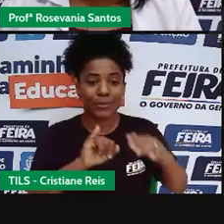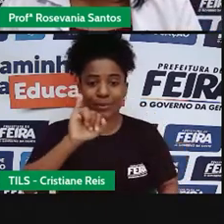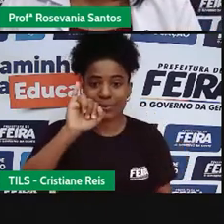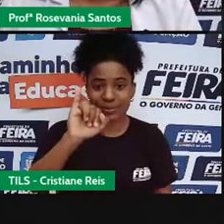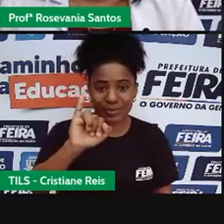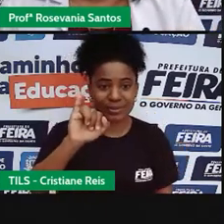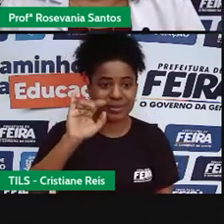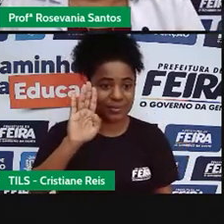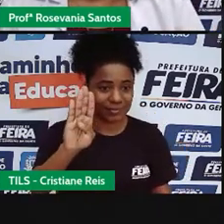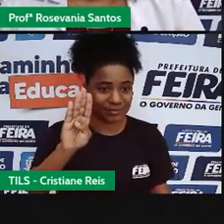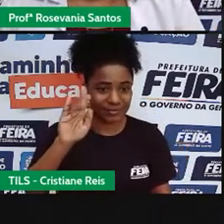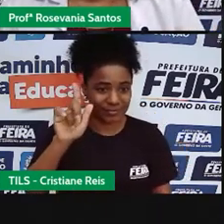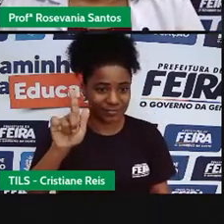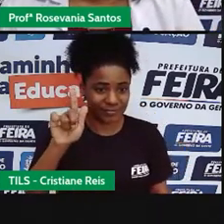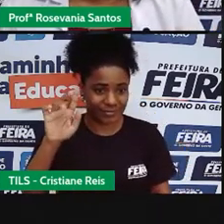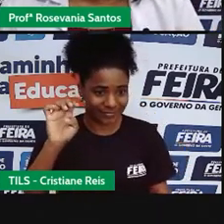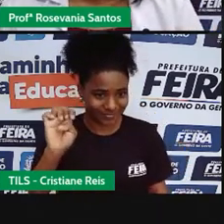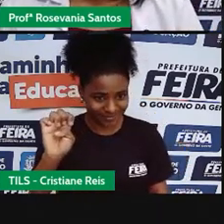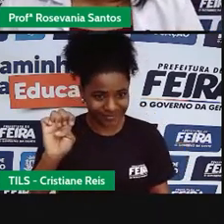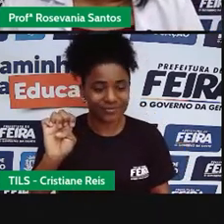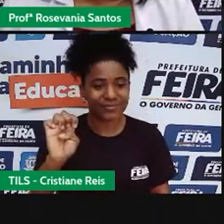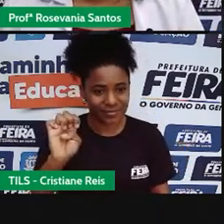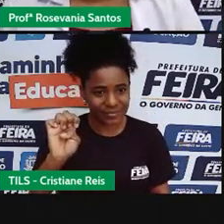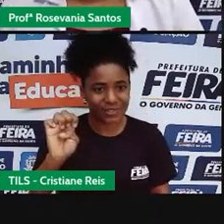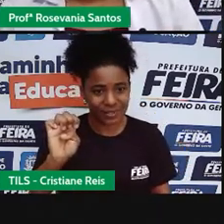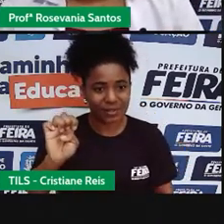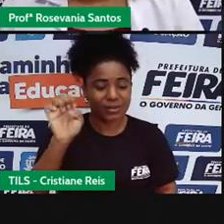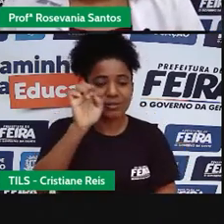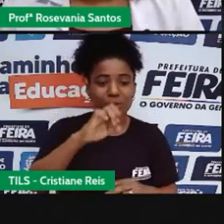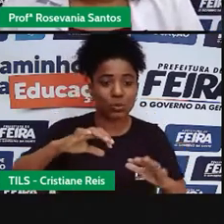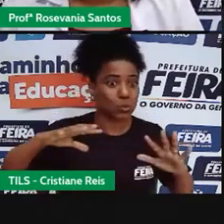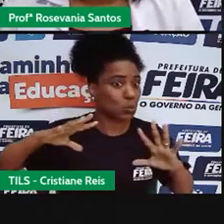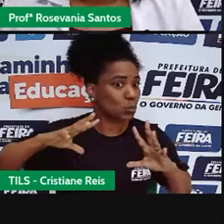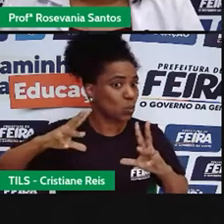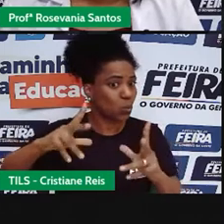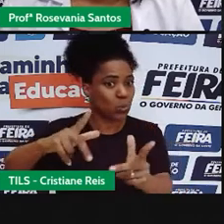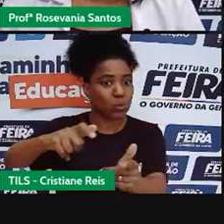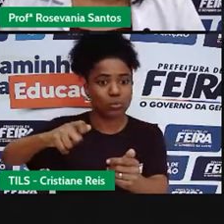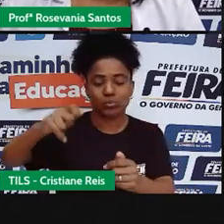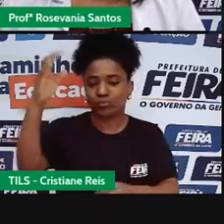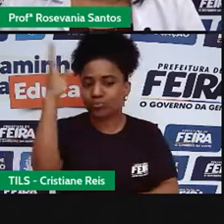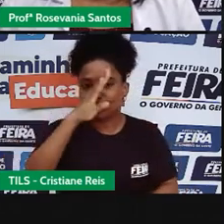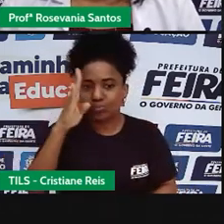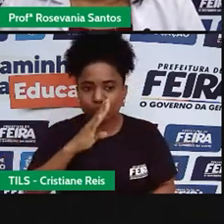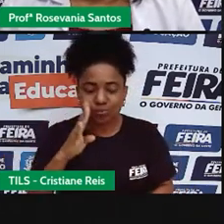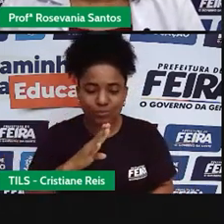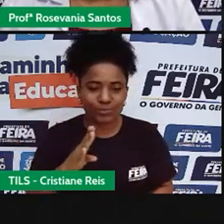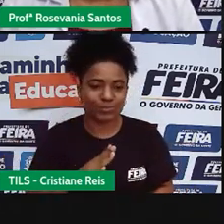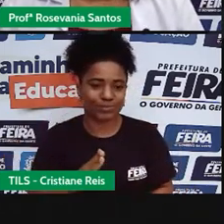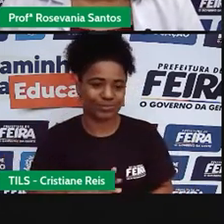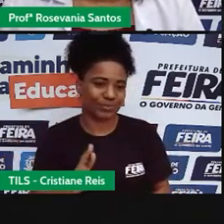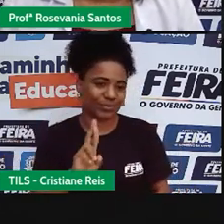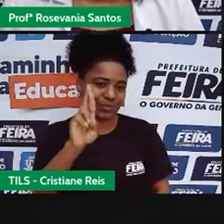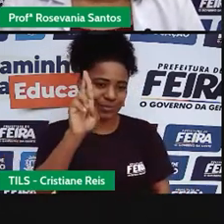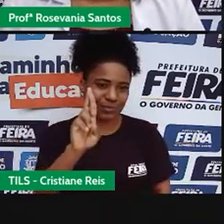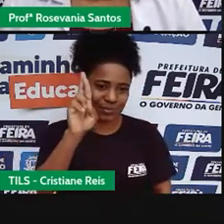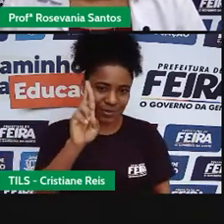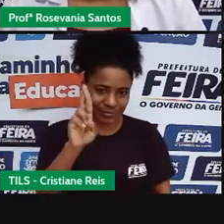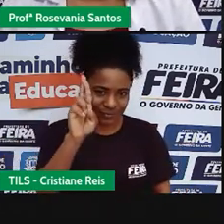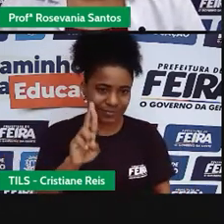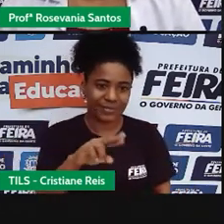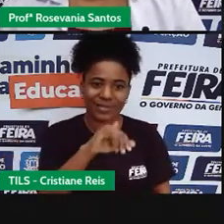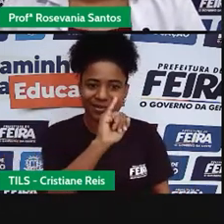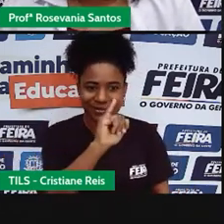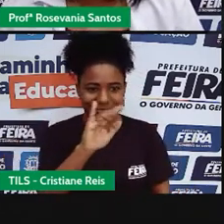faz a divisão territorial do Brasil é o Instituto Brasileiro de Geografia e Estatística, o nosso, né, bom e